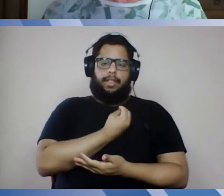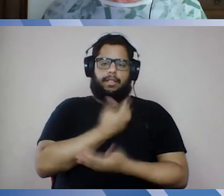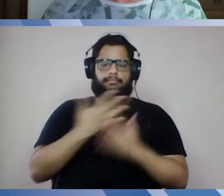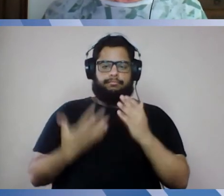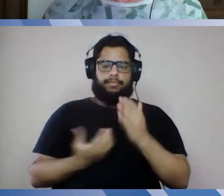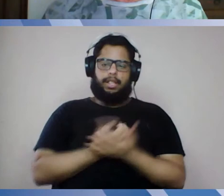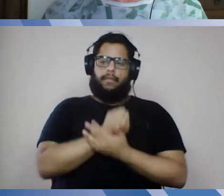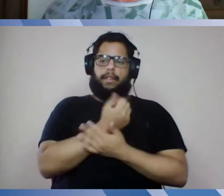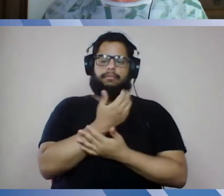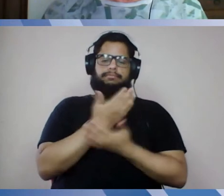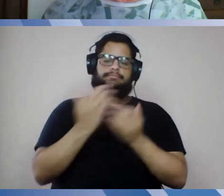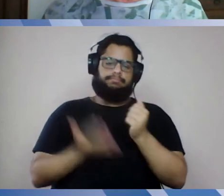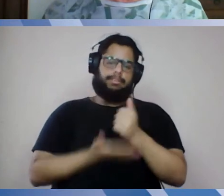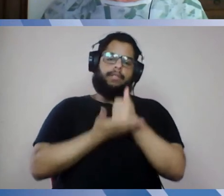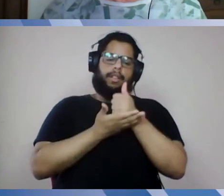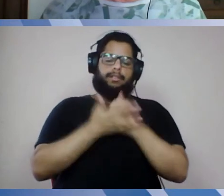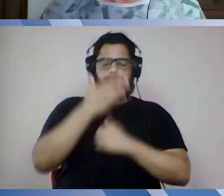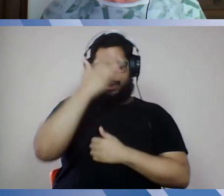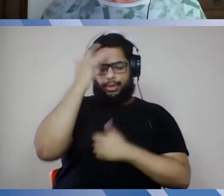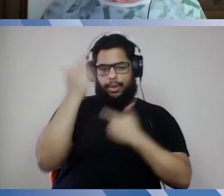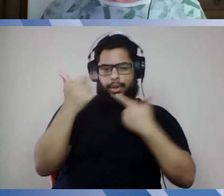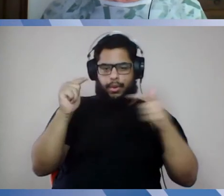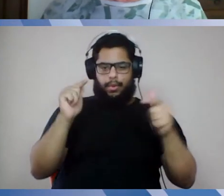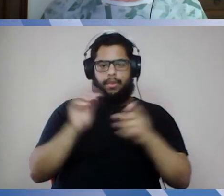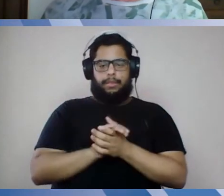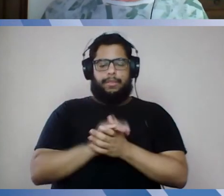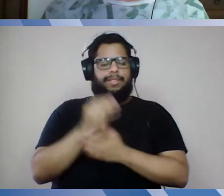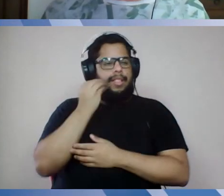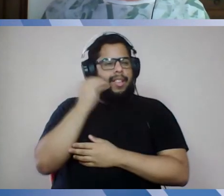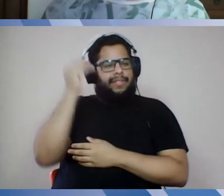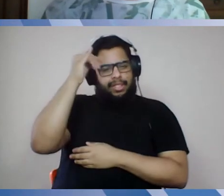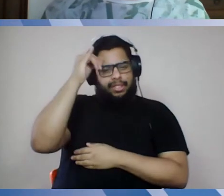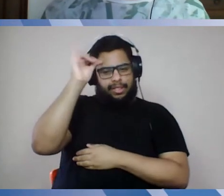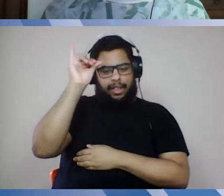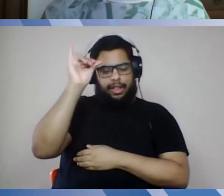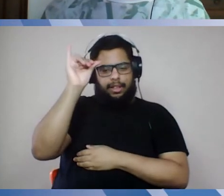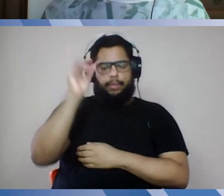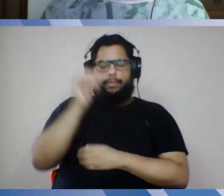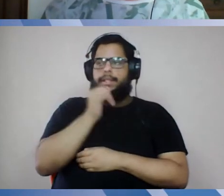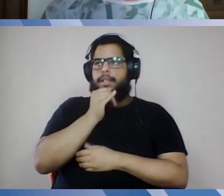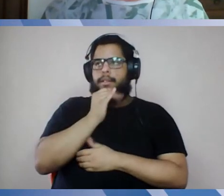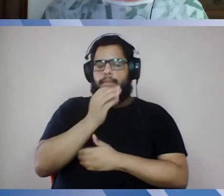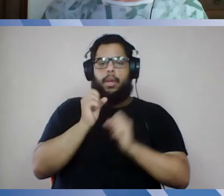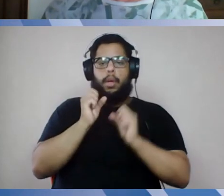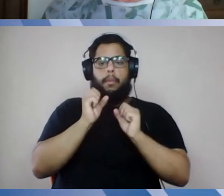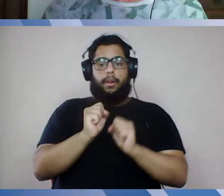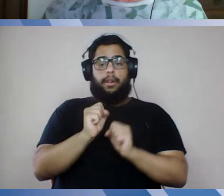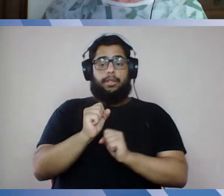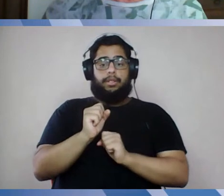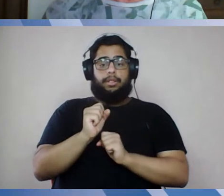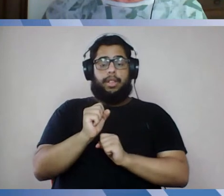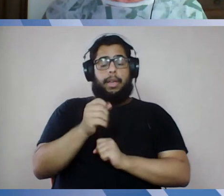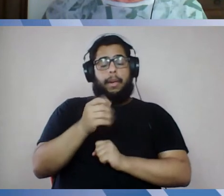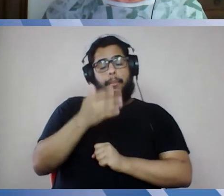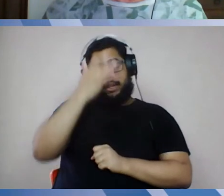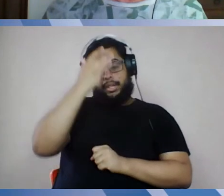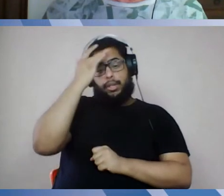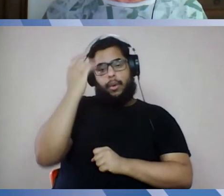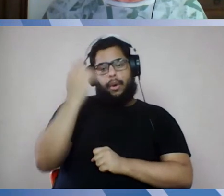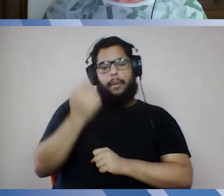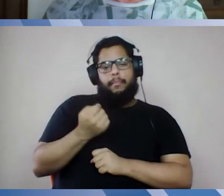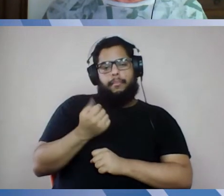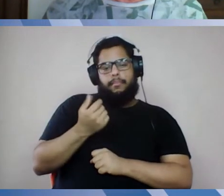gente saia disso com a redução de danos no sentido de podermos ter menos luto, o luto já está